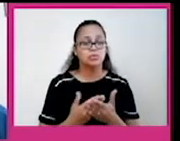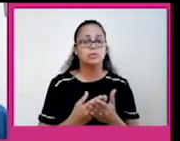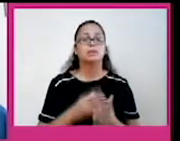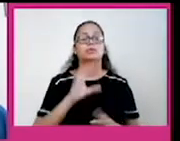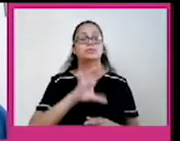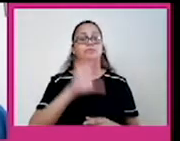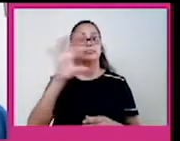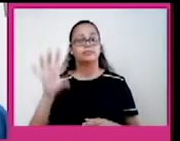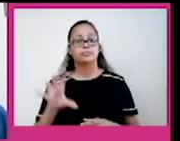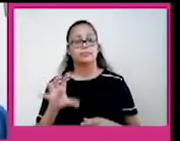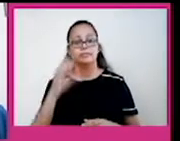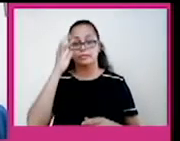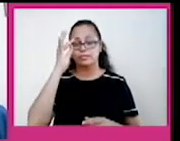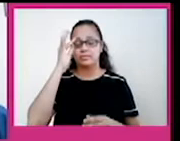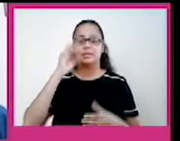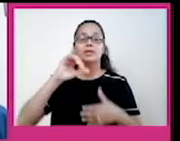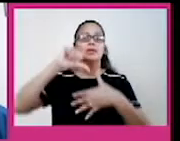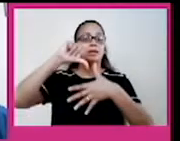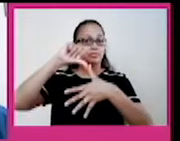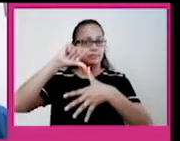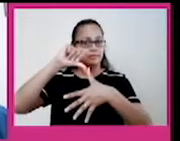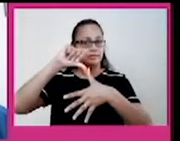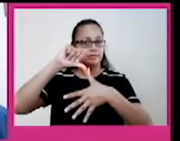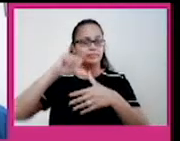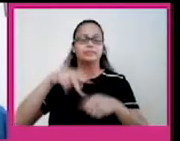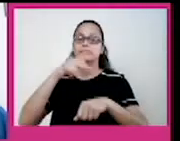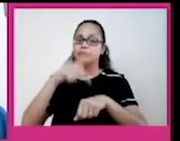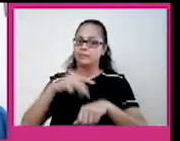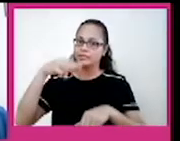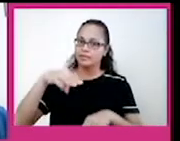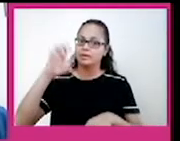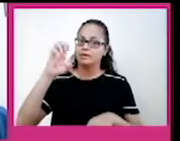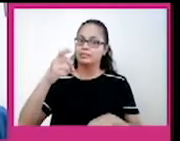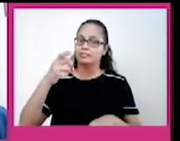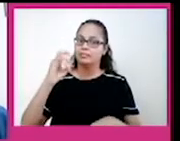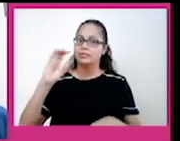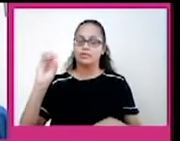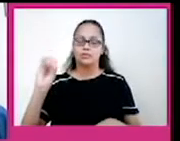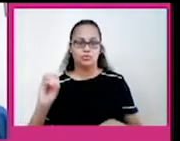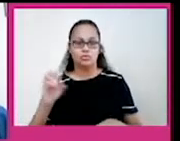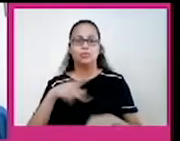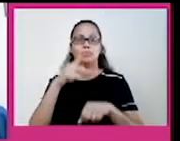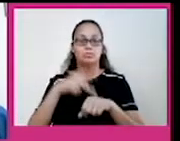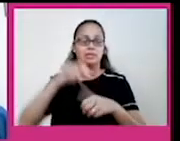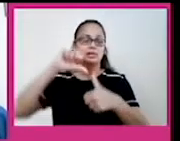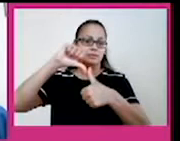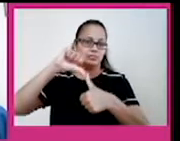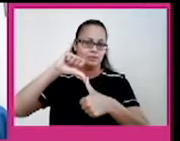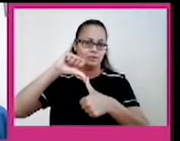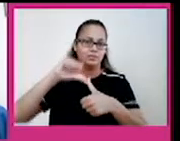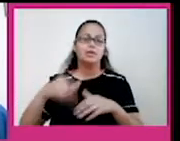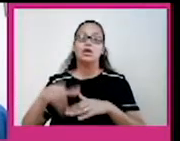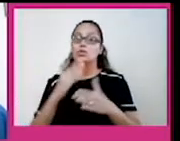América Latina. Então na América Latina a gente tem um país da América do Norte, que é o México, temos aí os países da América Central e do Caribe, e temos